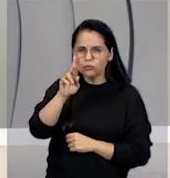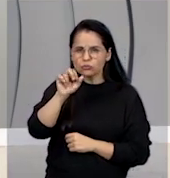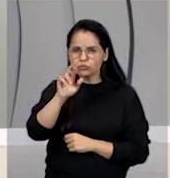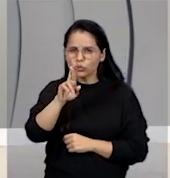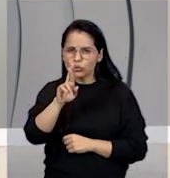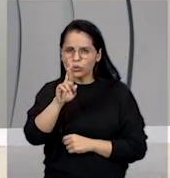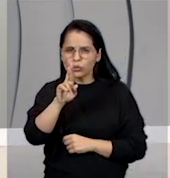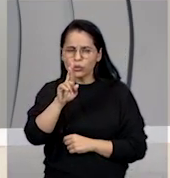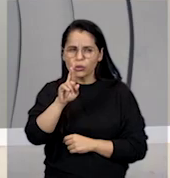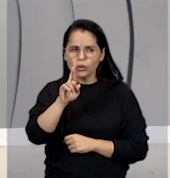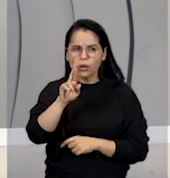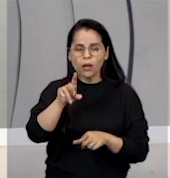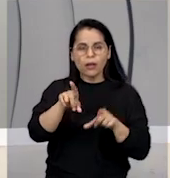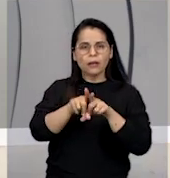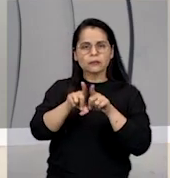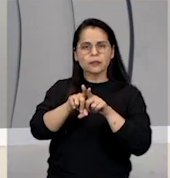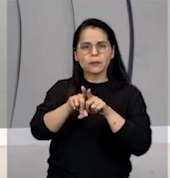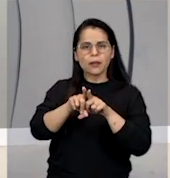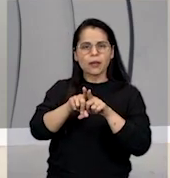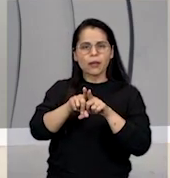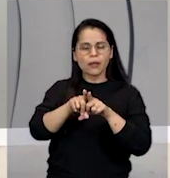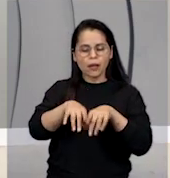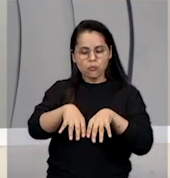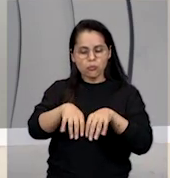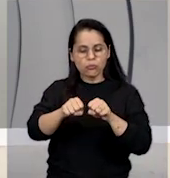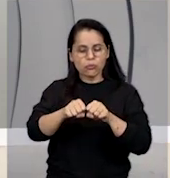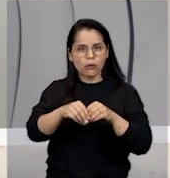e direito à propriedade.